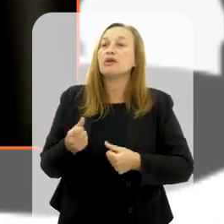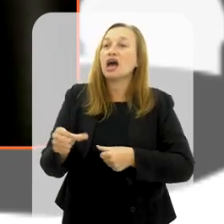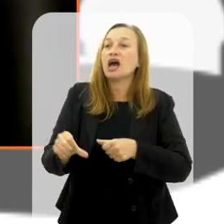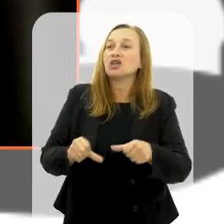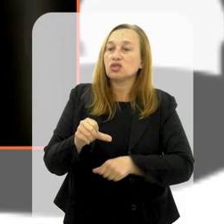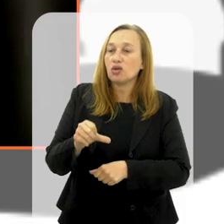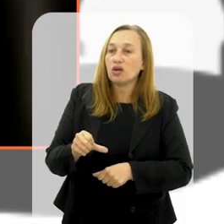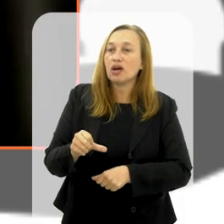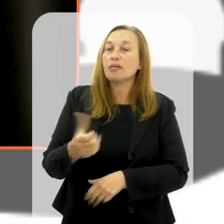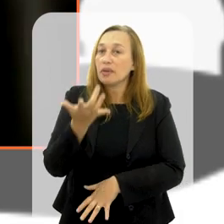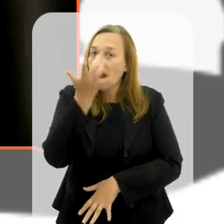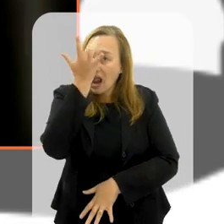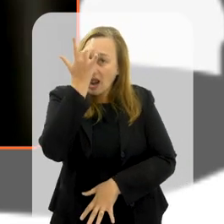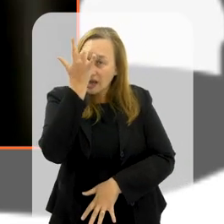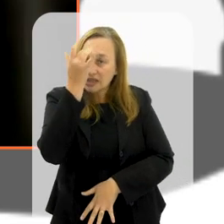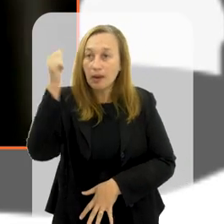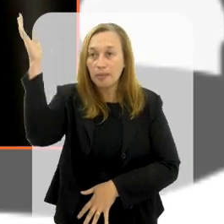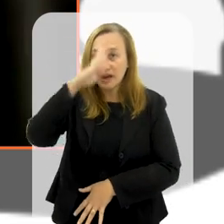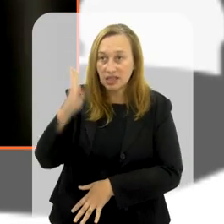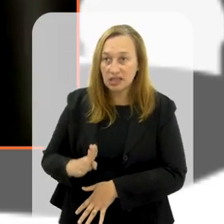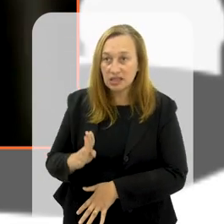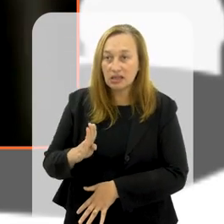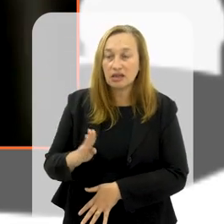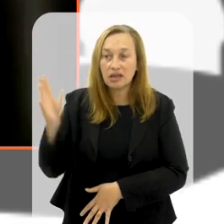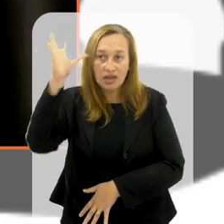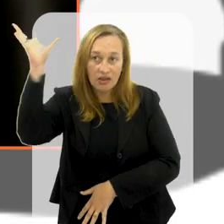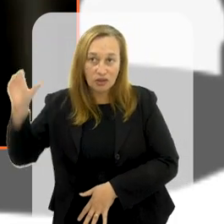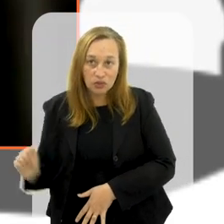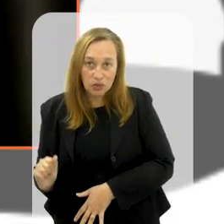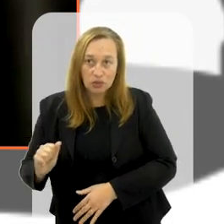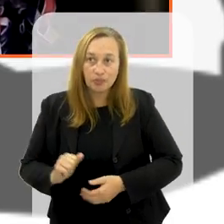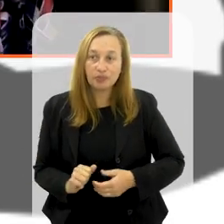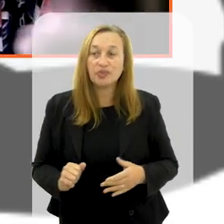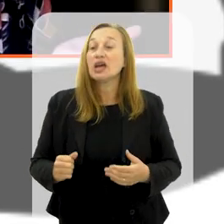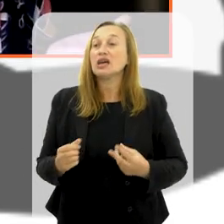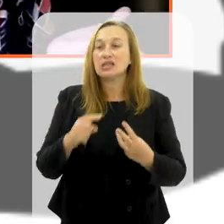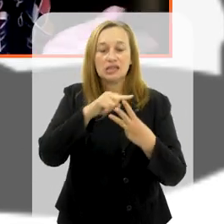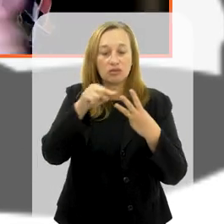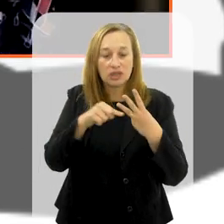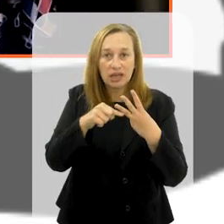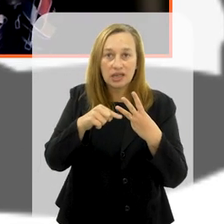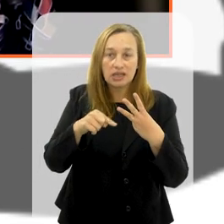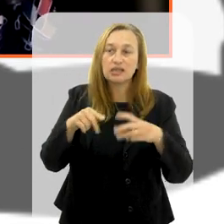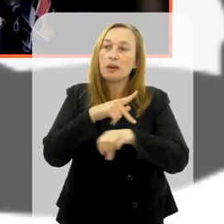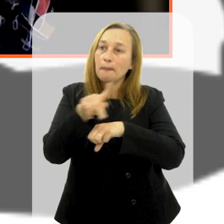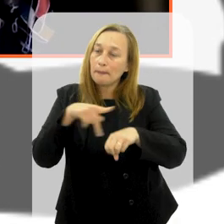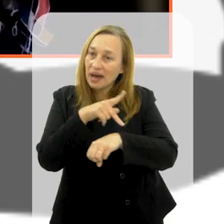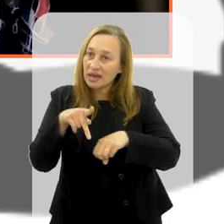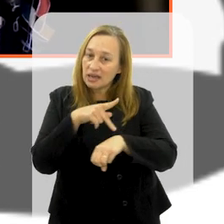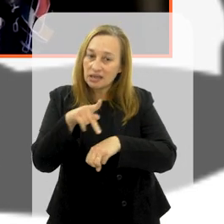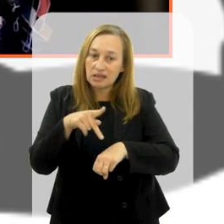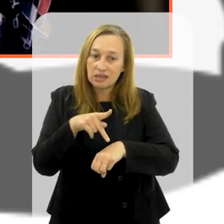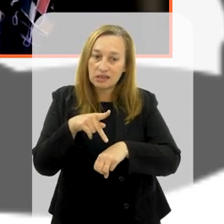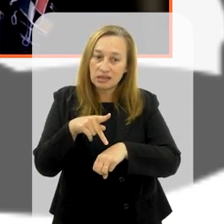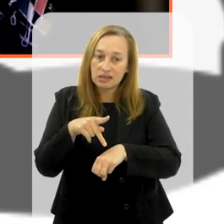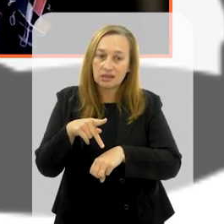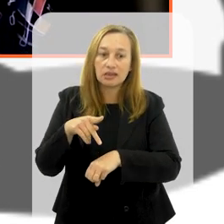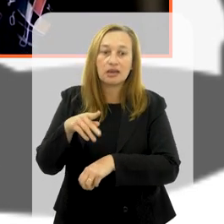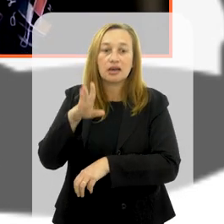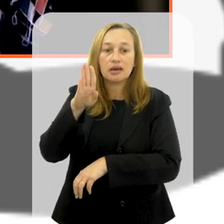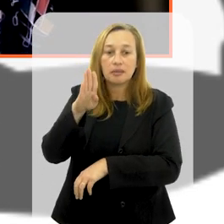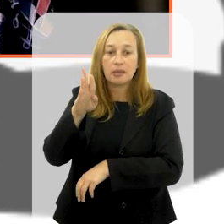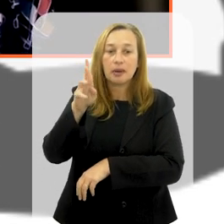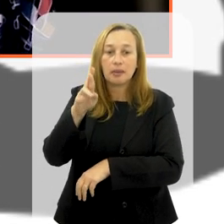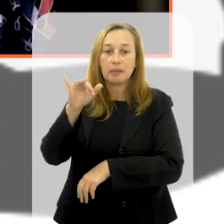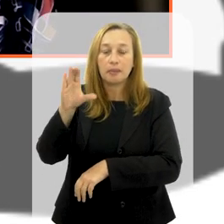a troca é composta pela Índia, Brasil e África do Sul, que são três países que compõem os BRICS, como você